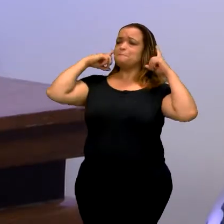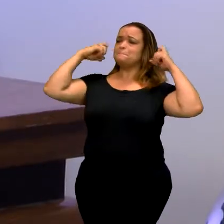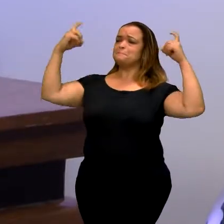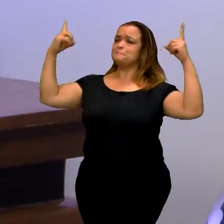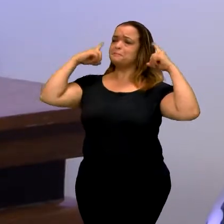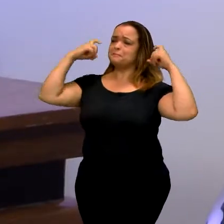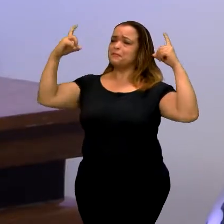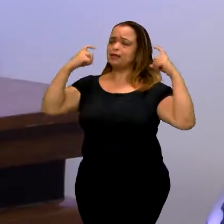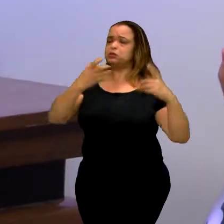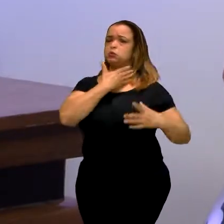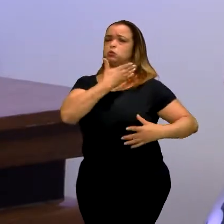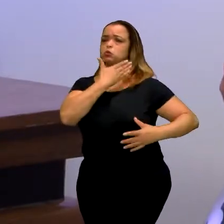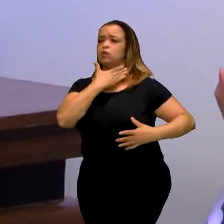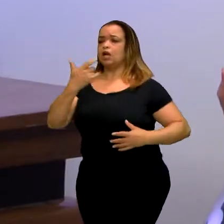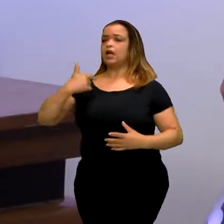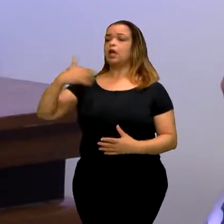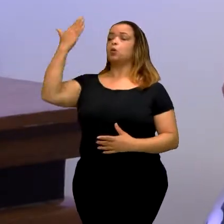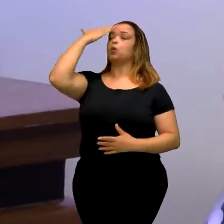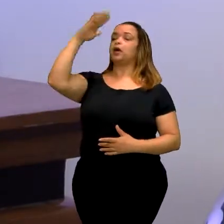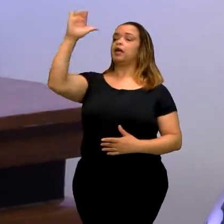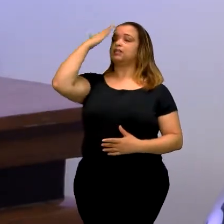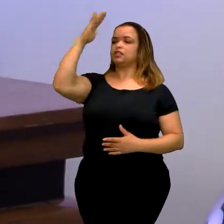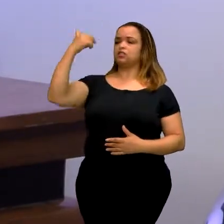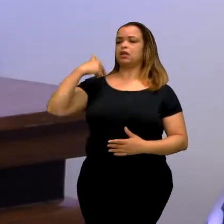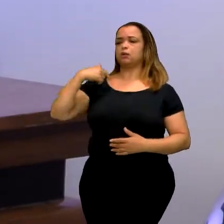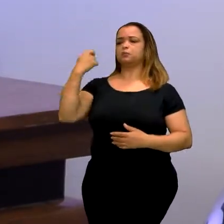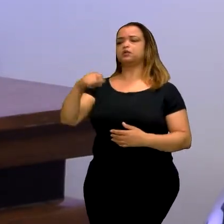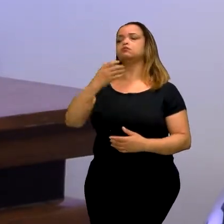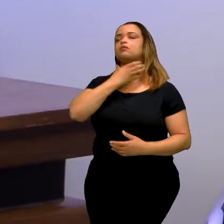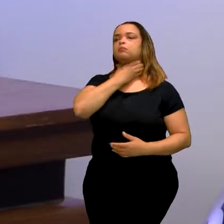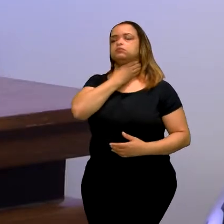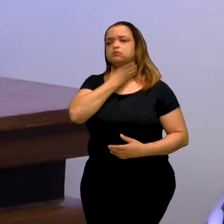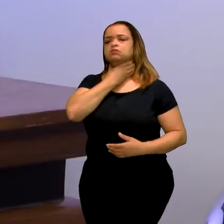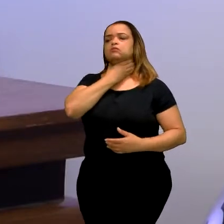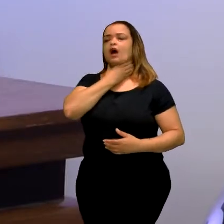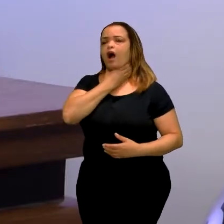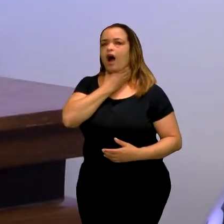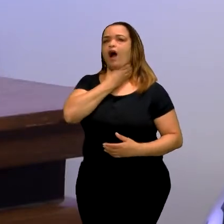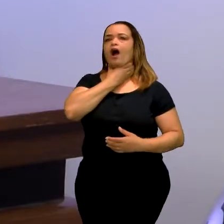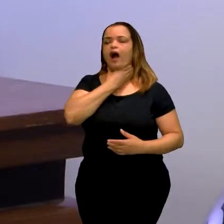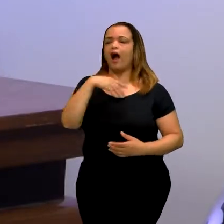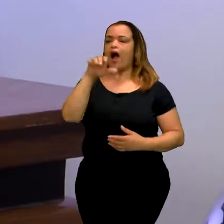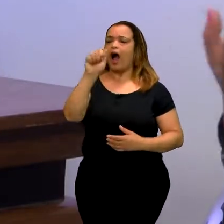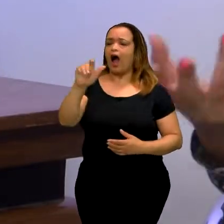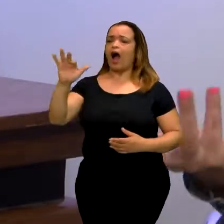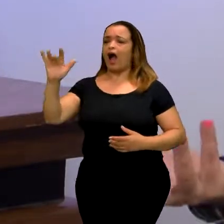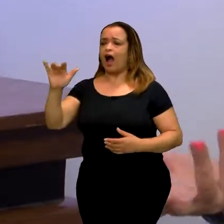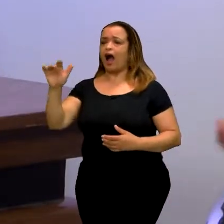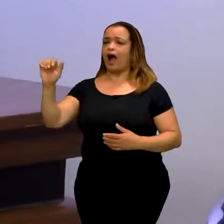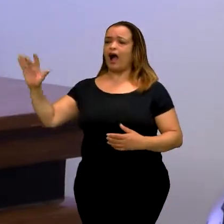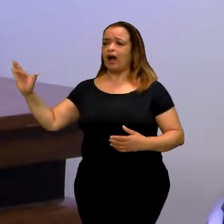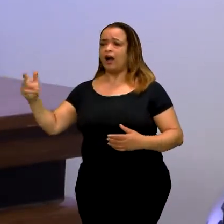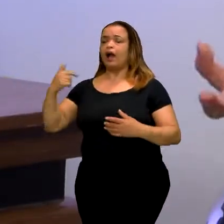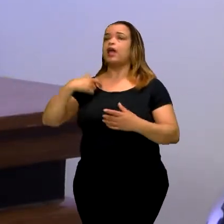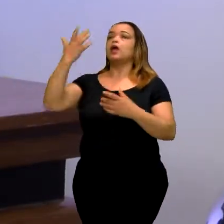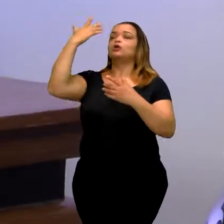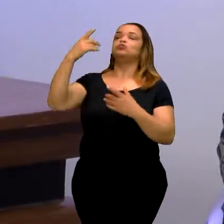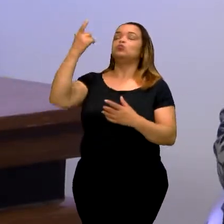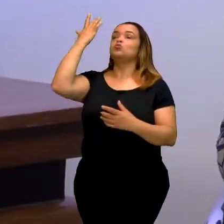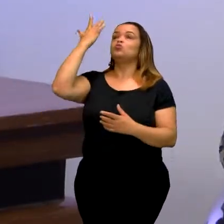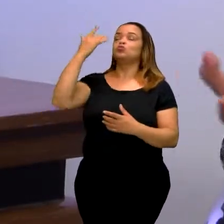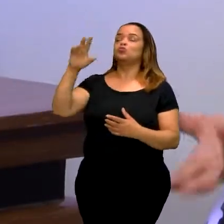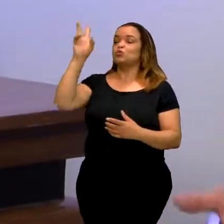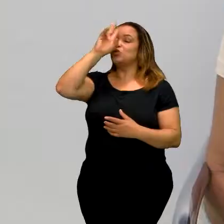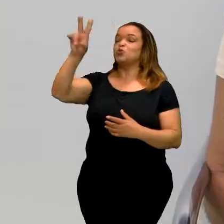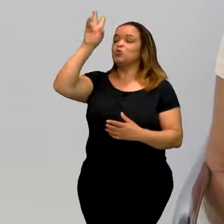Aí eu entendi que eu tinha que vibrar. Então, eu tentava vibrar. Não lembro que palavra ou que